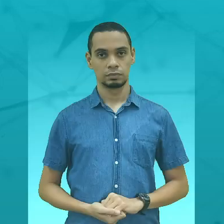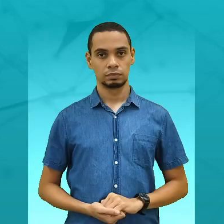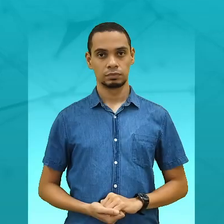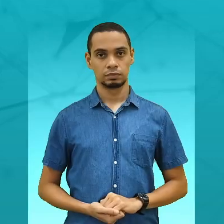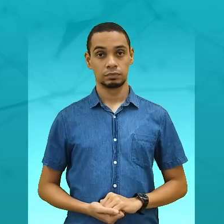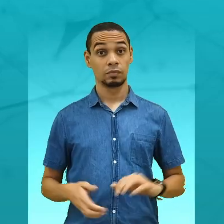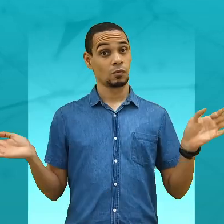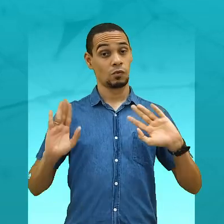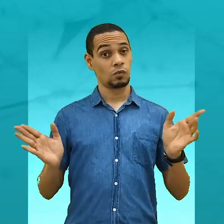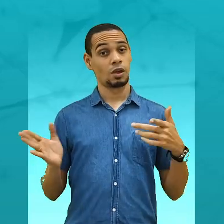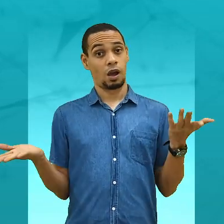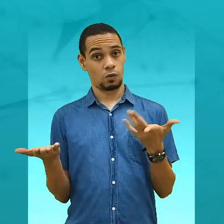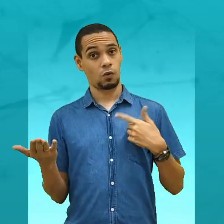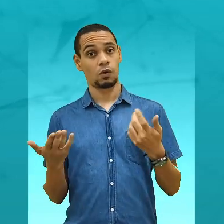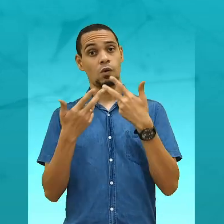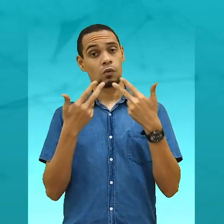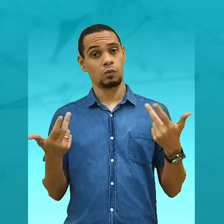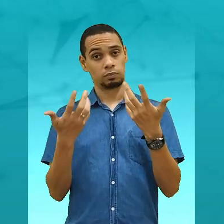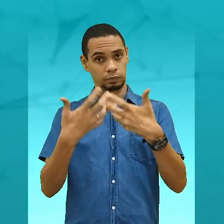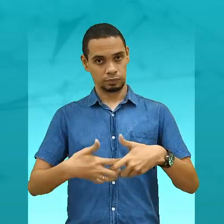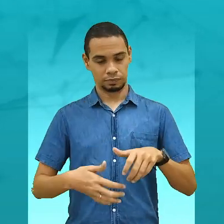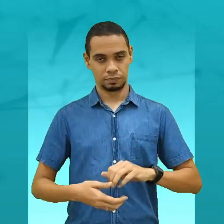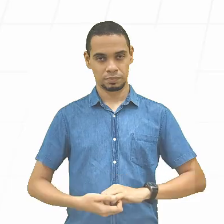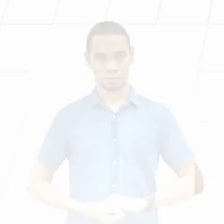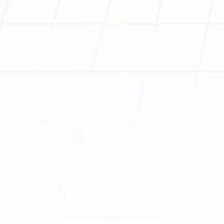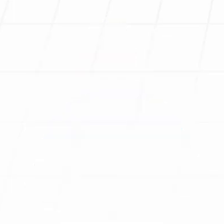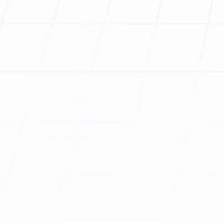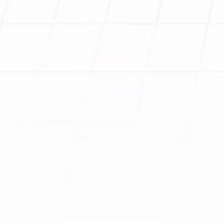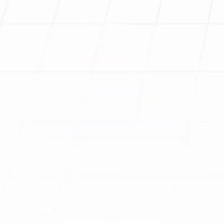Olá, está no ar a nova edição do Acontece no IFP.